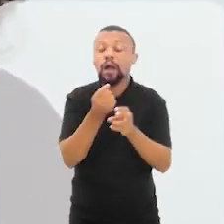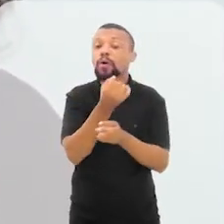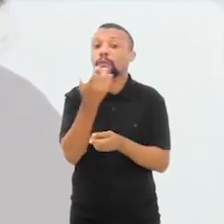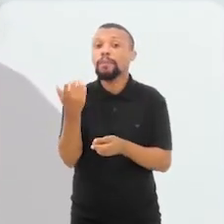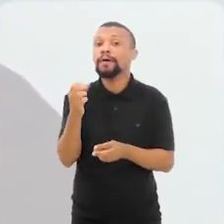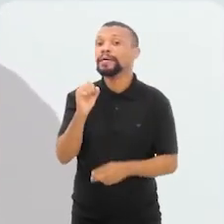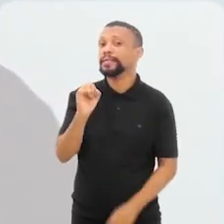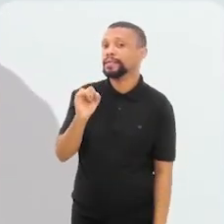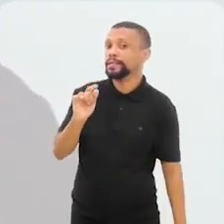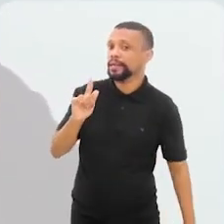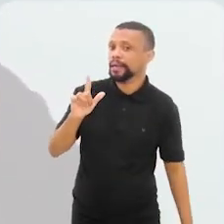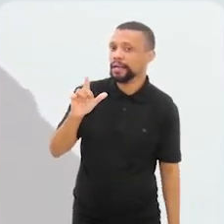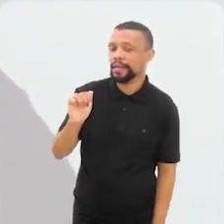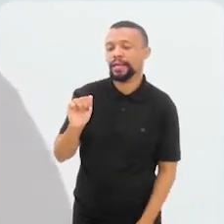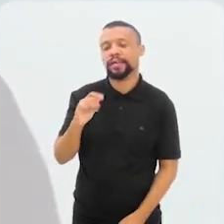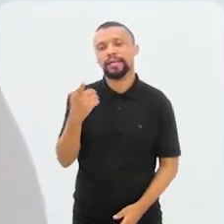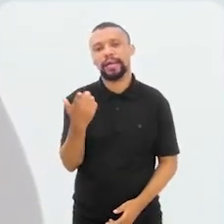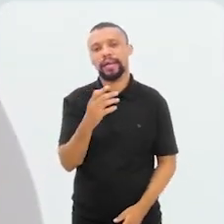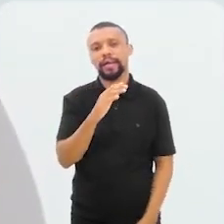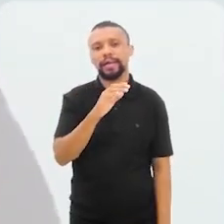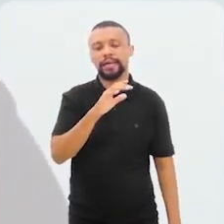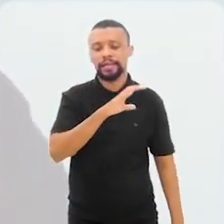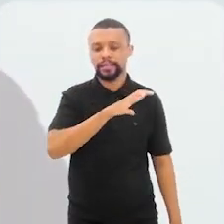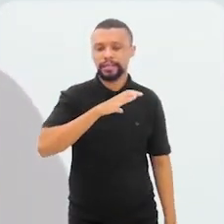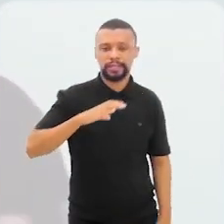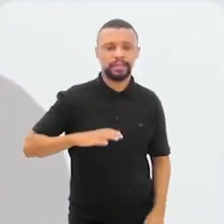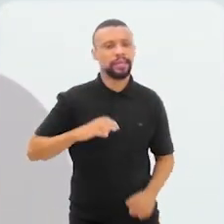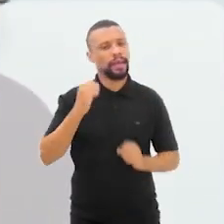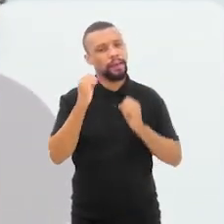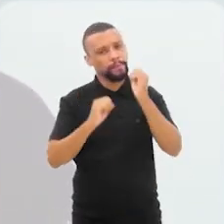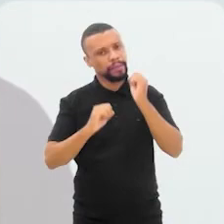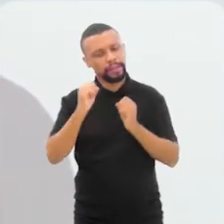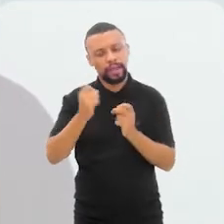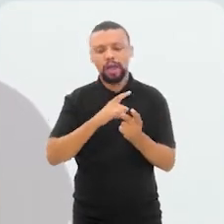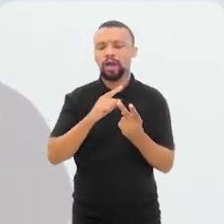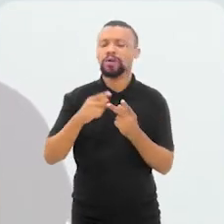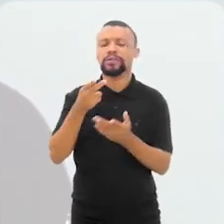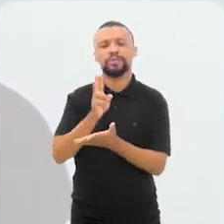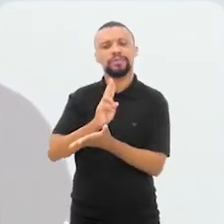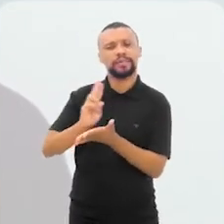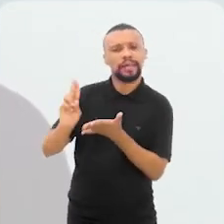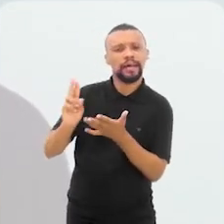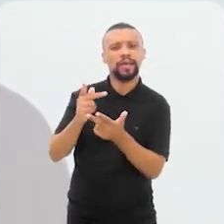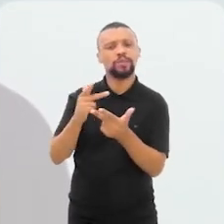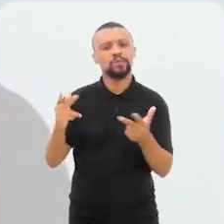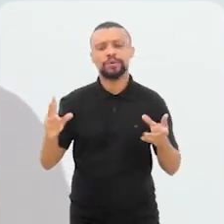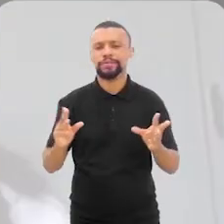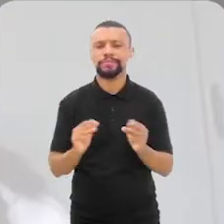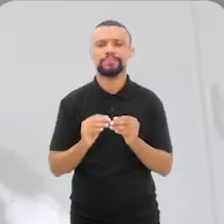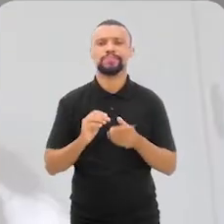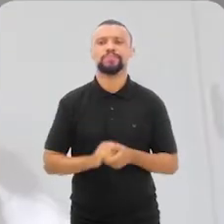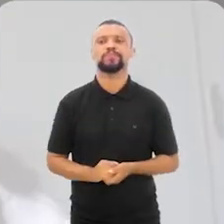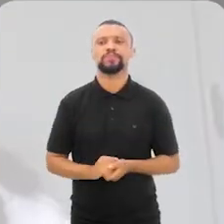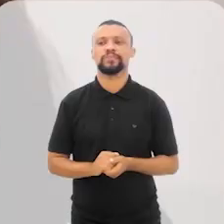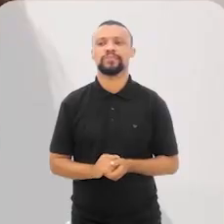do Instituto Cidadania Empresarial, das universidades e do trabalho que sendo feito. Então,